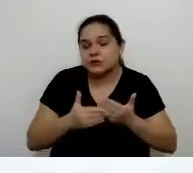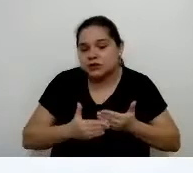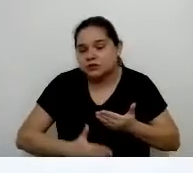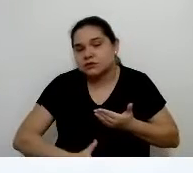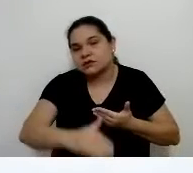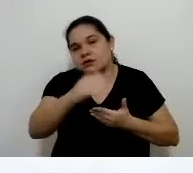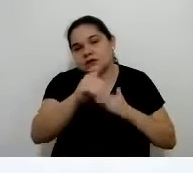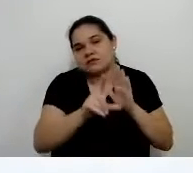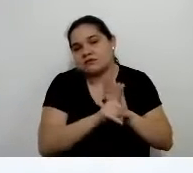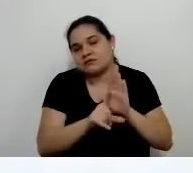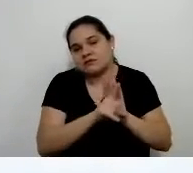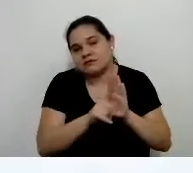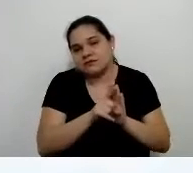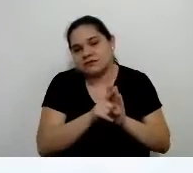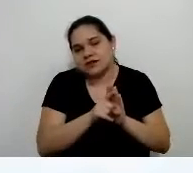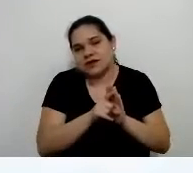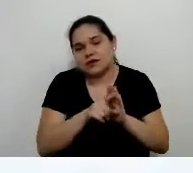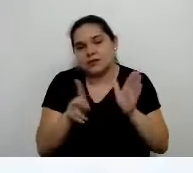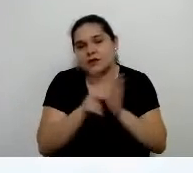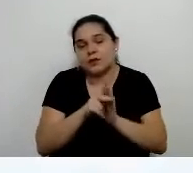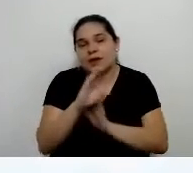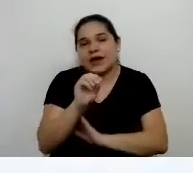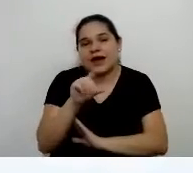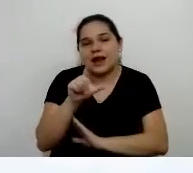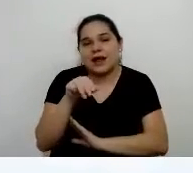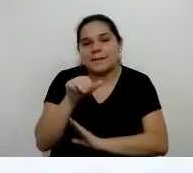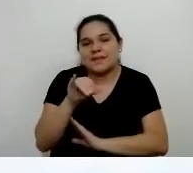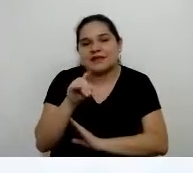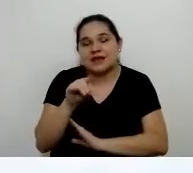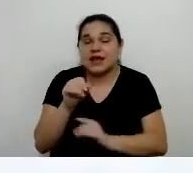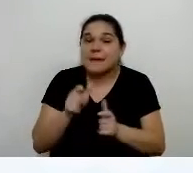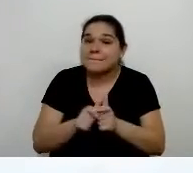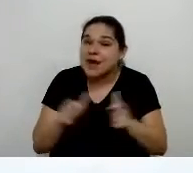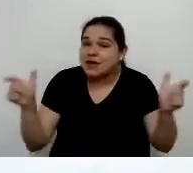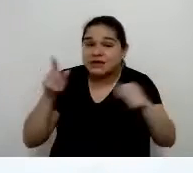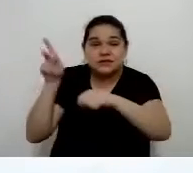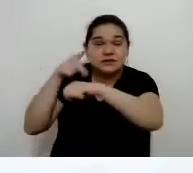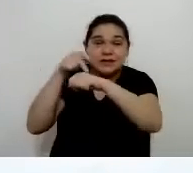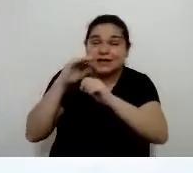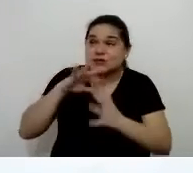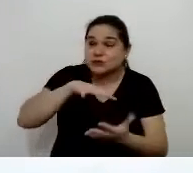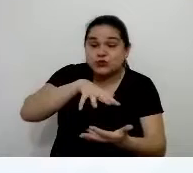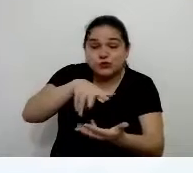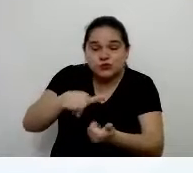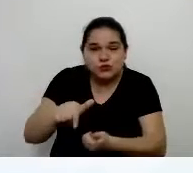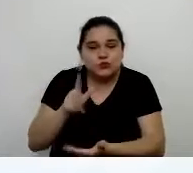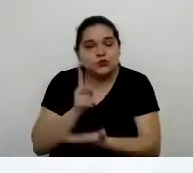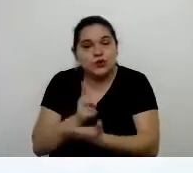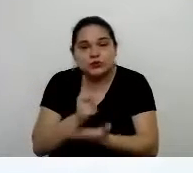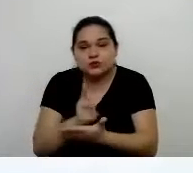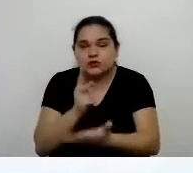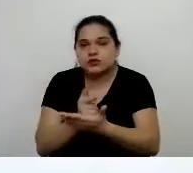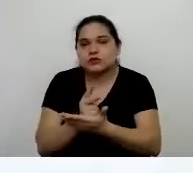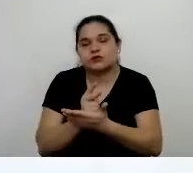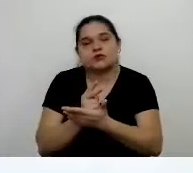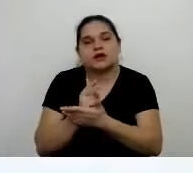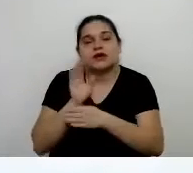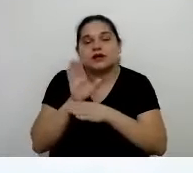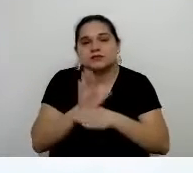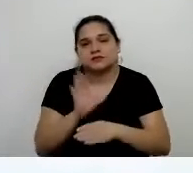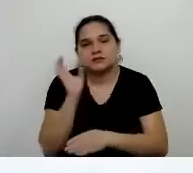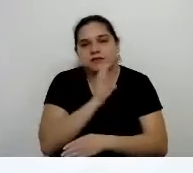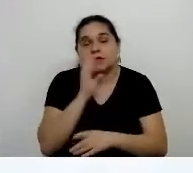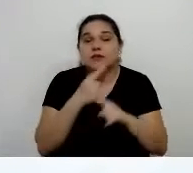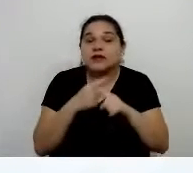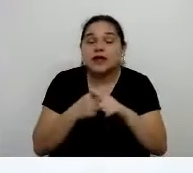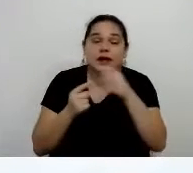lei sobre a calamidade. Os demais países, a maioria deles, estenderam porque vivemos uma segunda onda, em